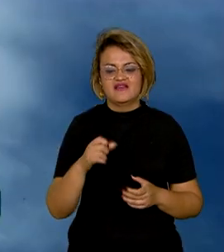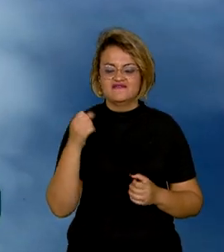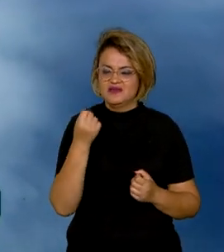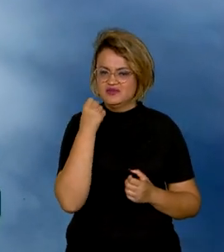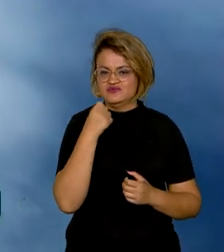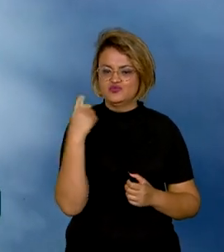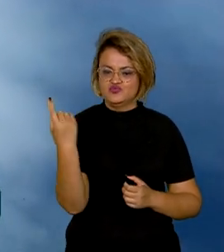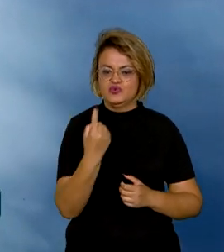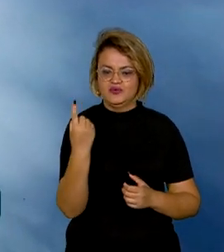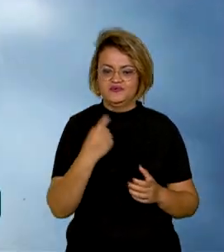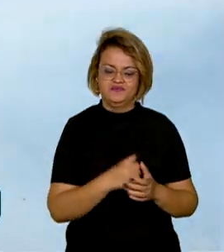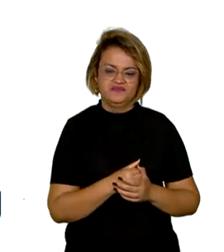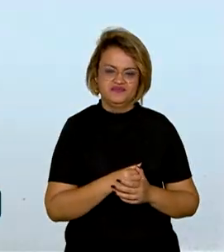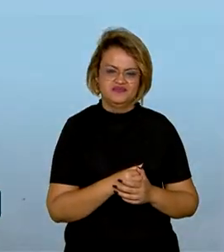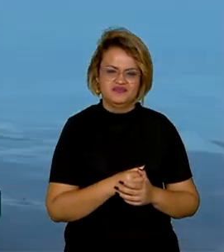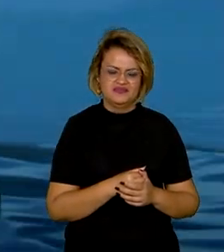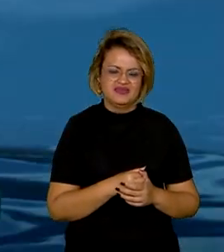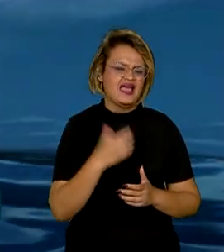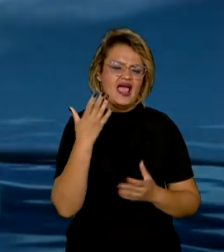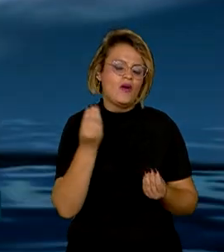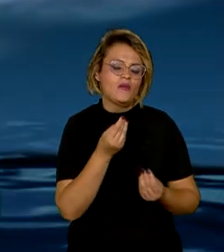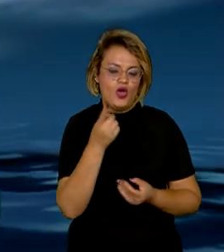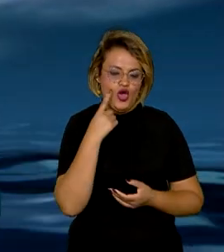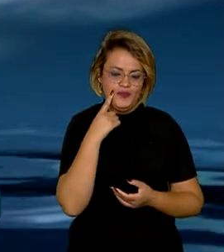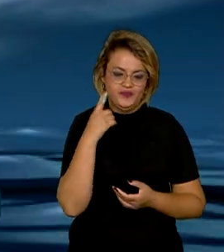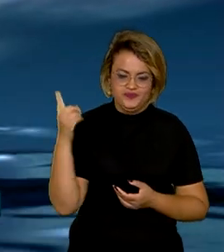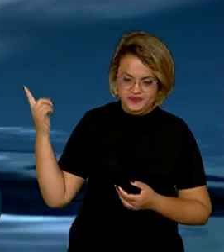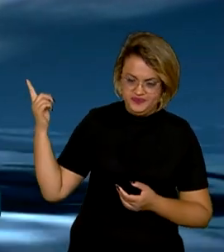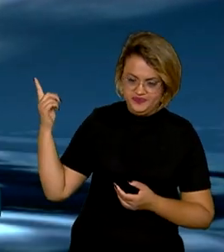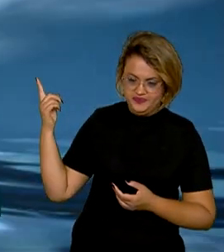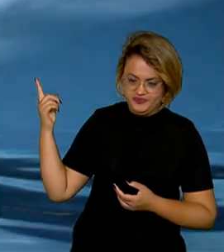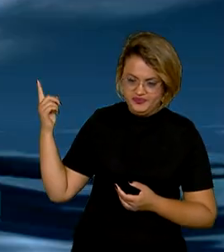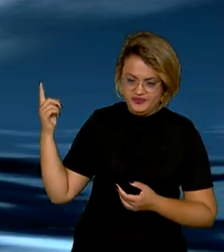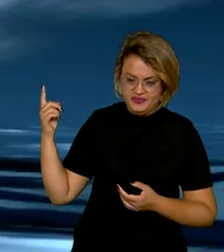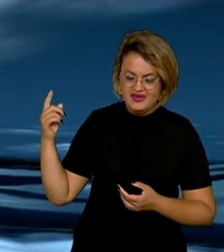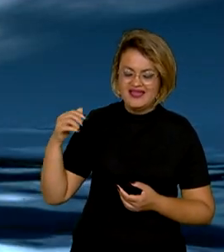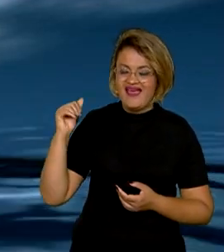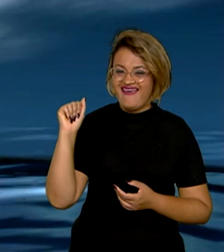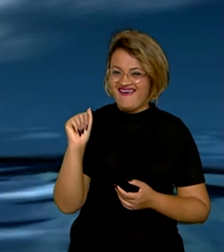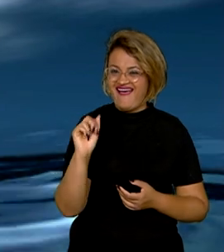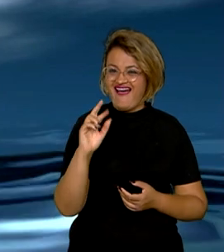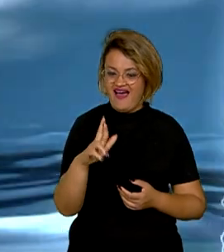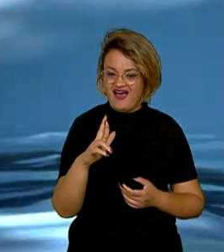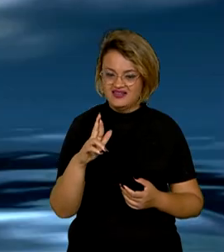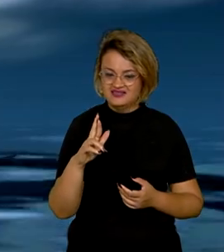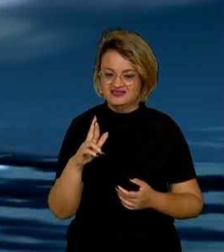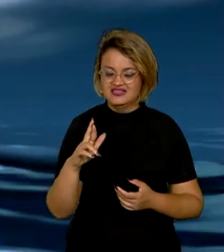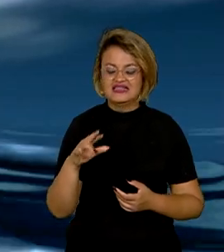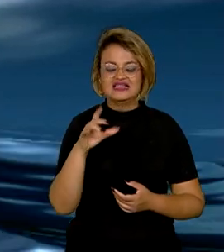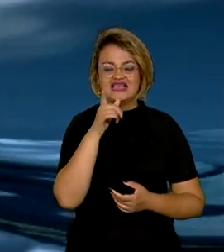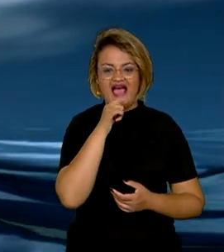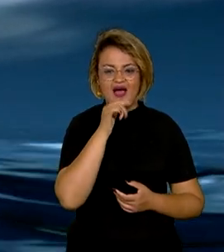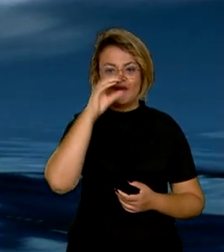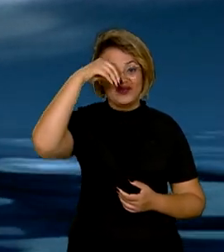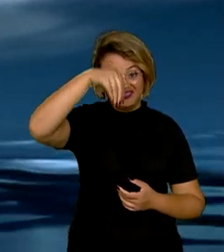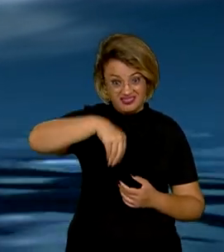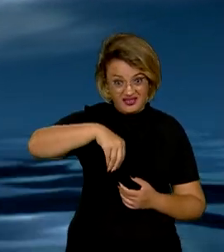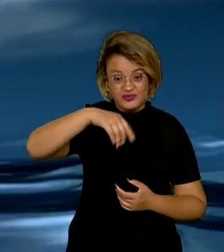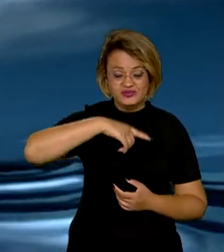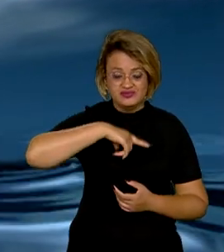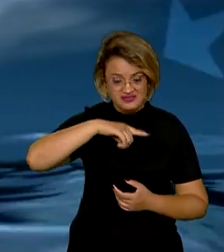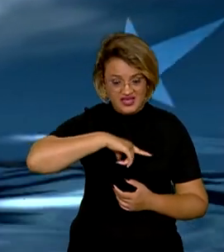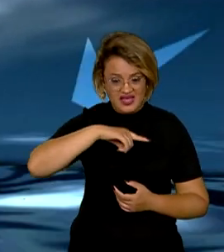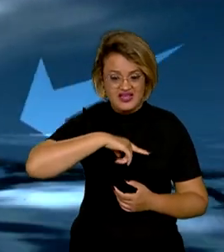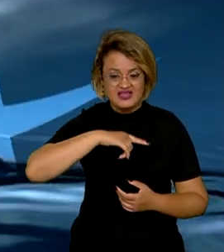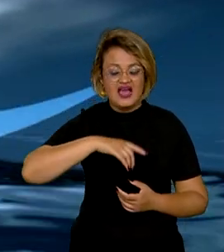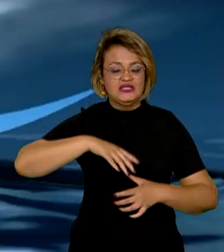ciclone. De forma mais clara, os ciclones são grandes massas de ar bastante carregadas de umidade, capazes de